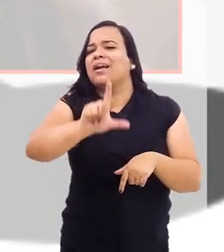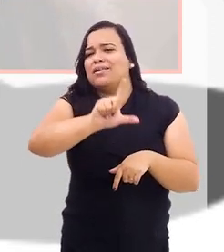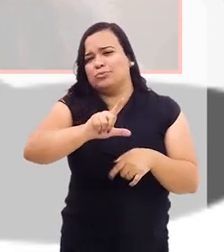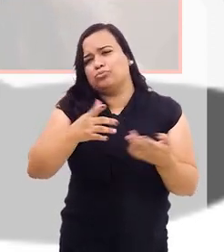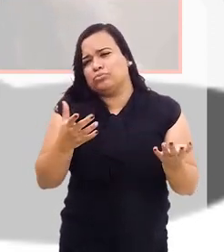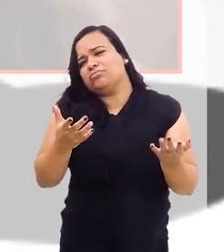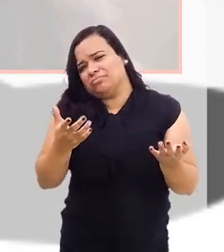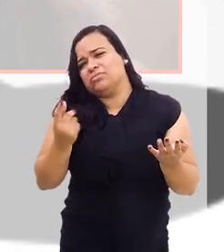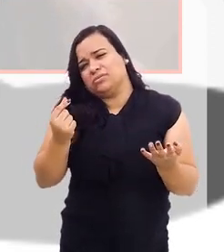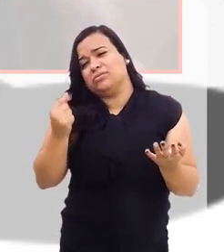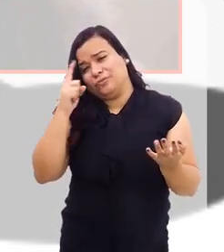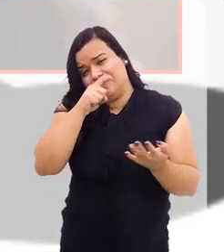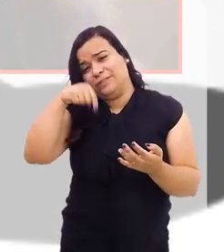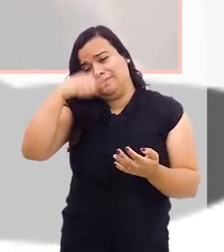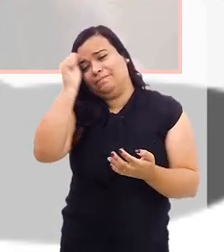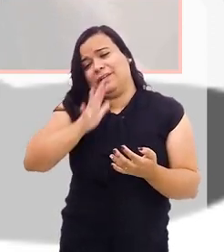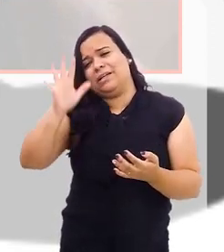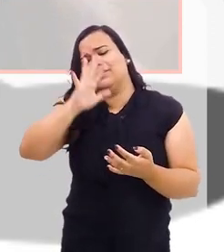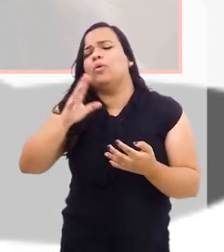escritora Luciana Gnone?